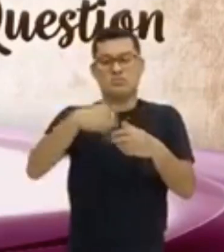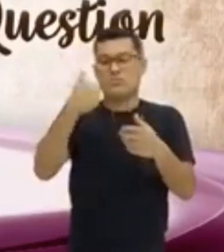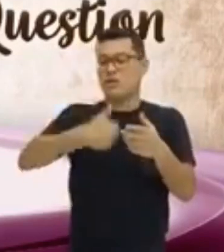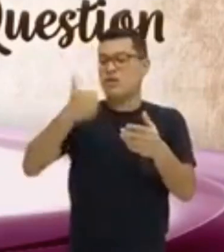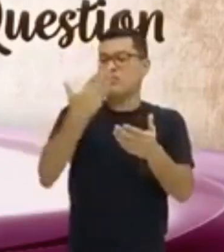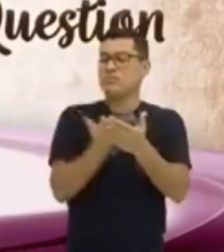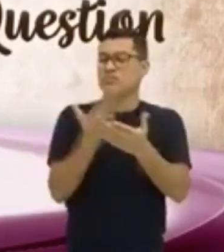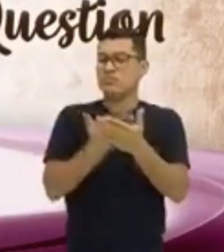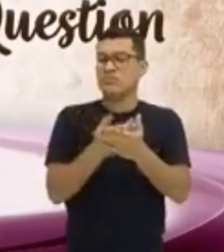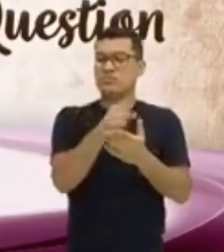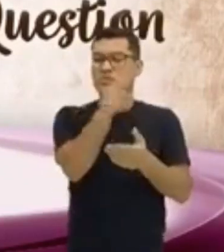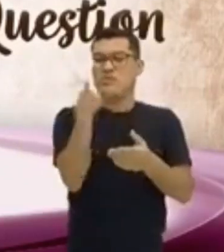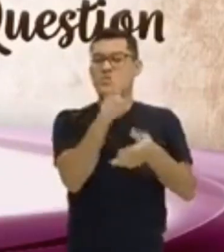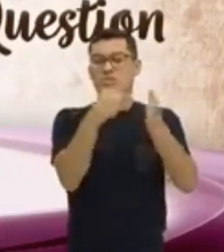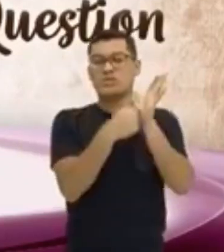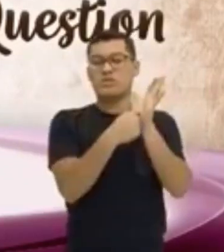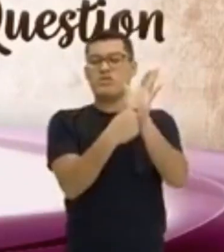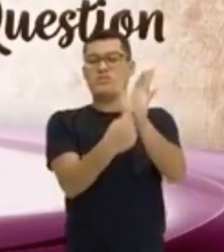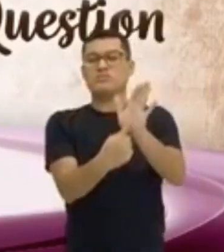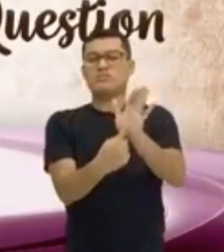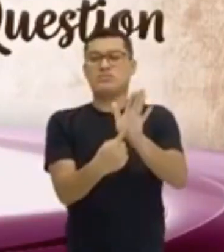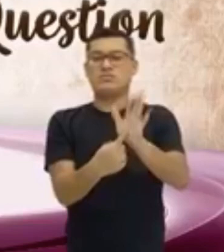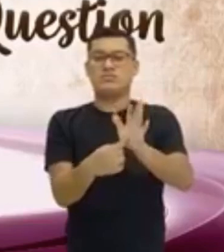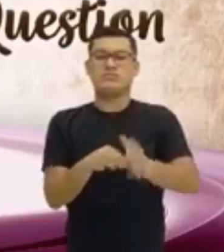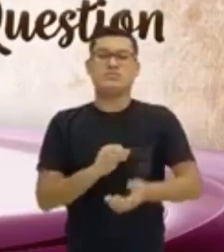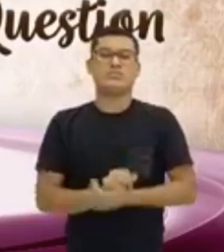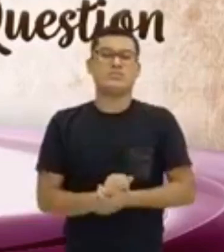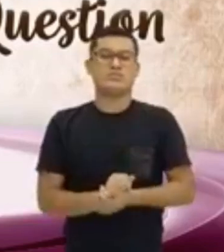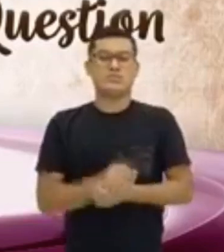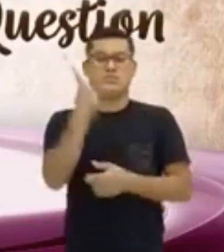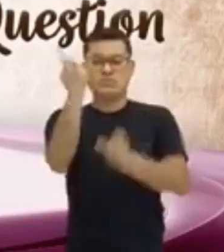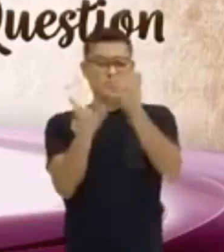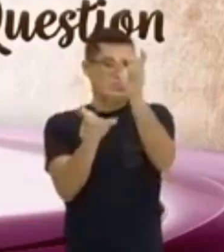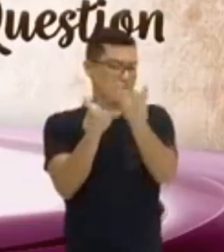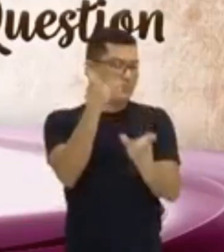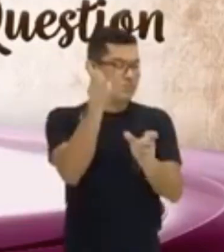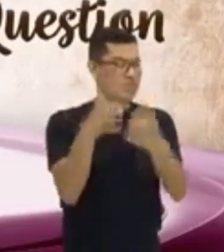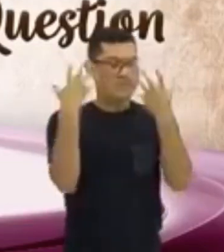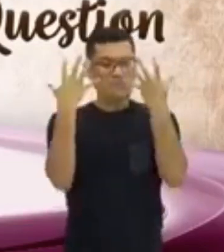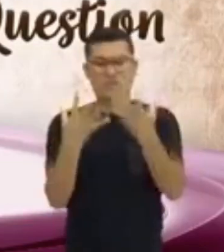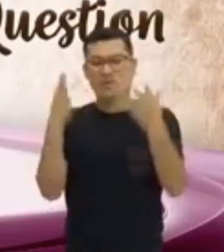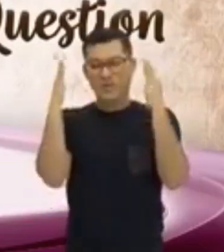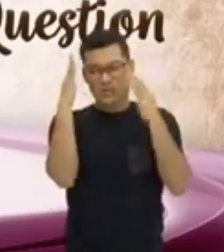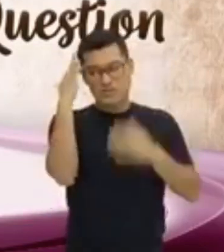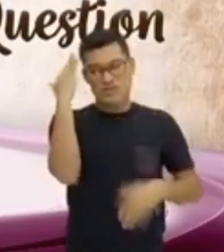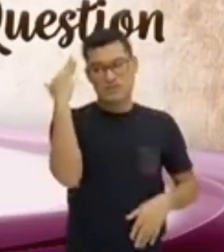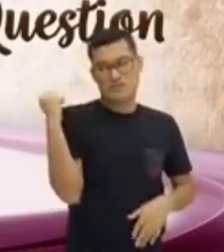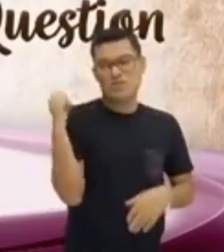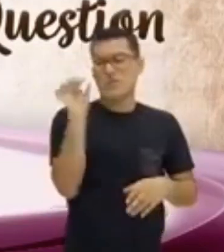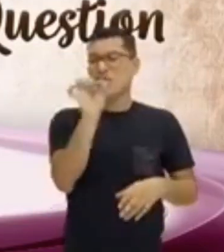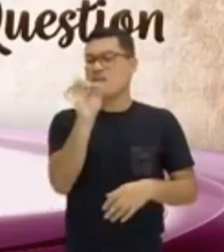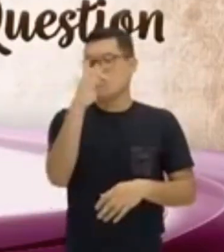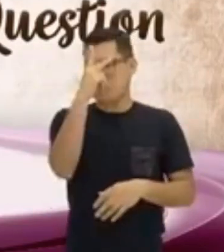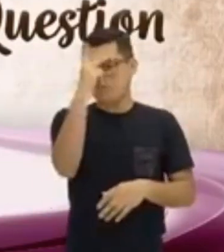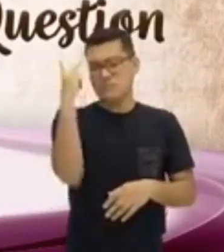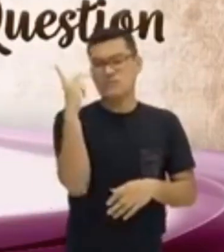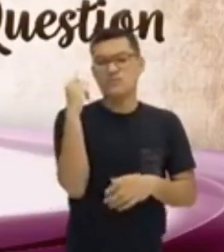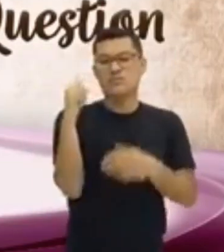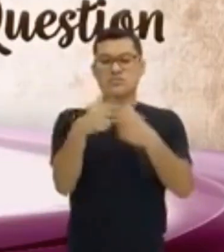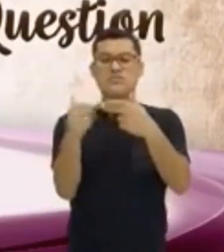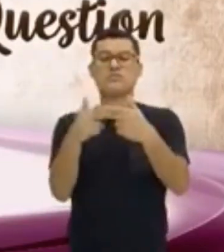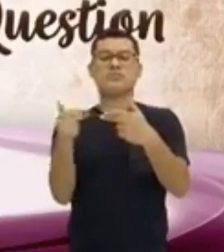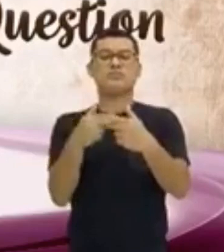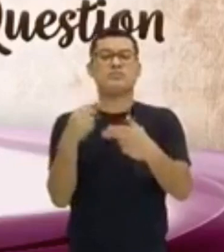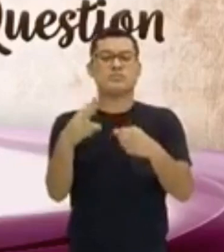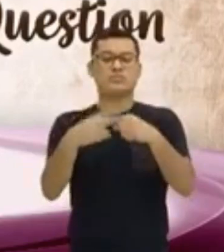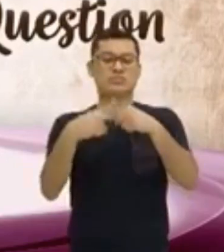que é você se apresentar. Você vai começar a identificar e querer saber quem são as pessoas, usando também o verbo